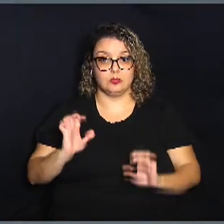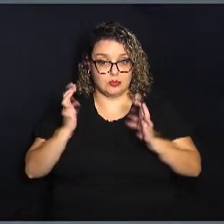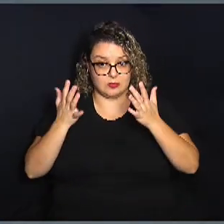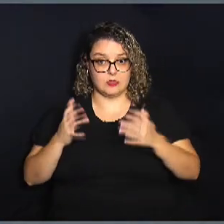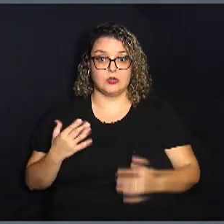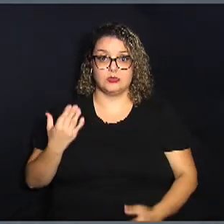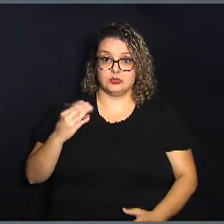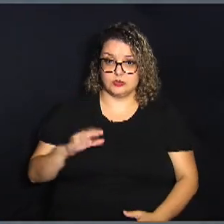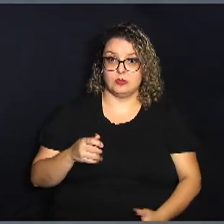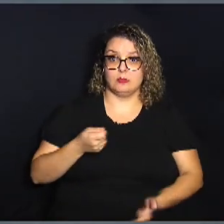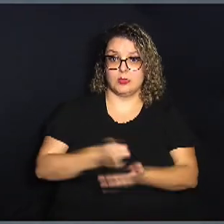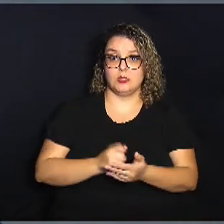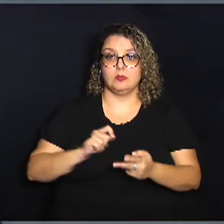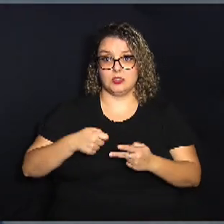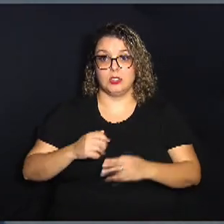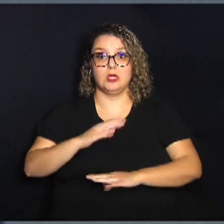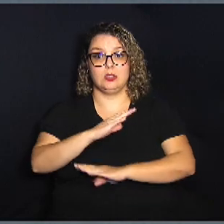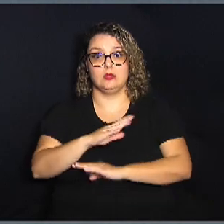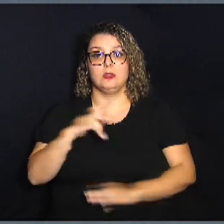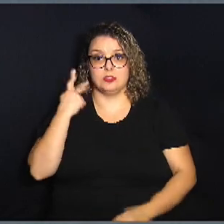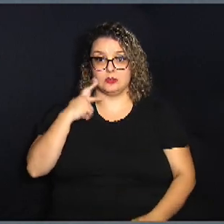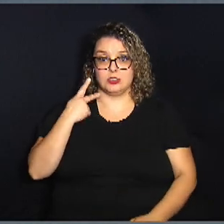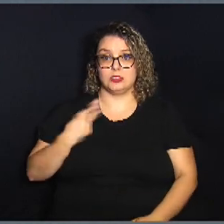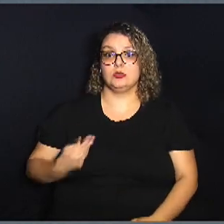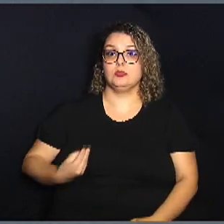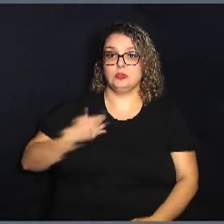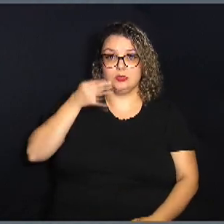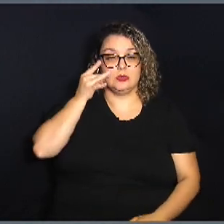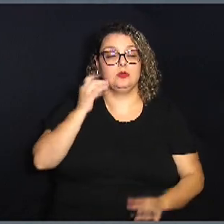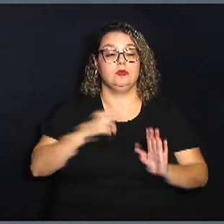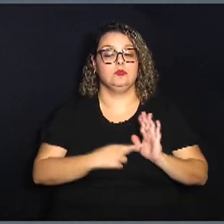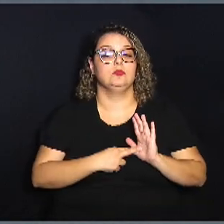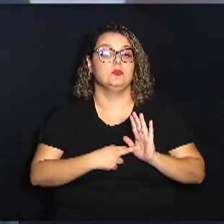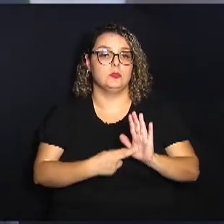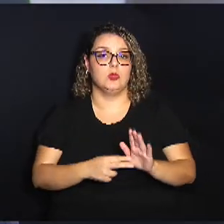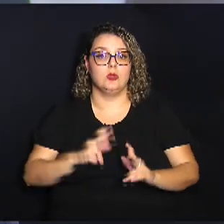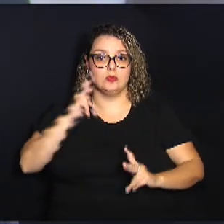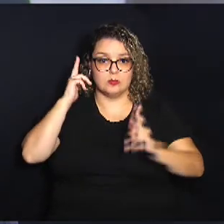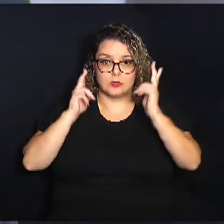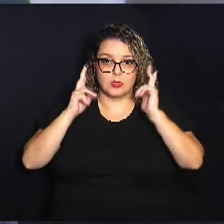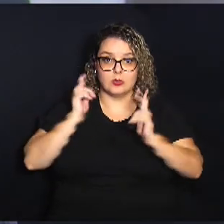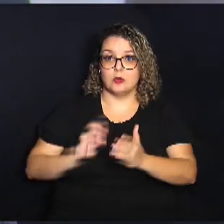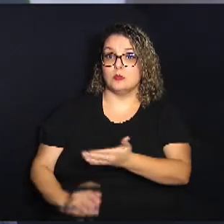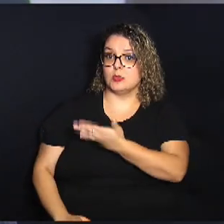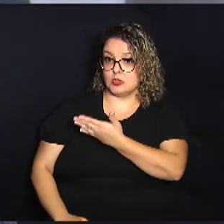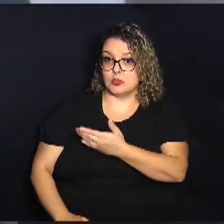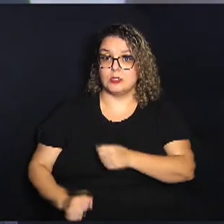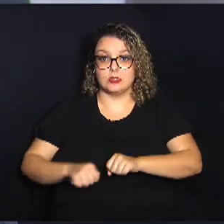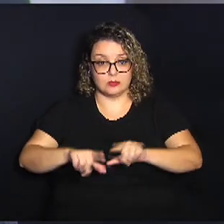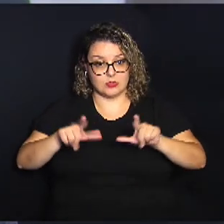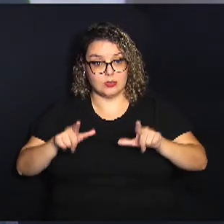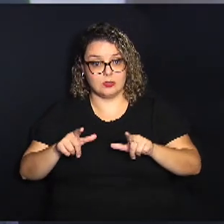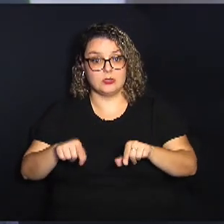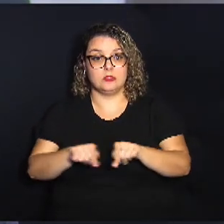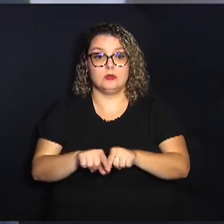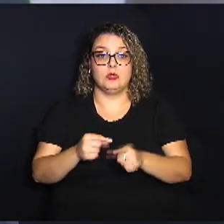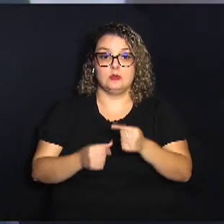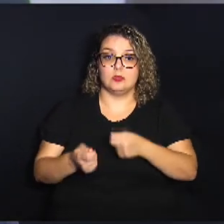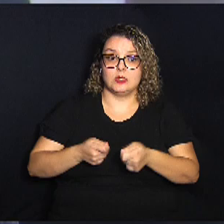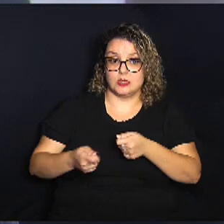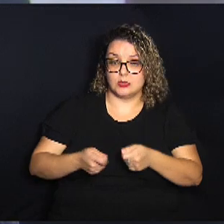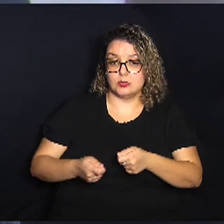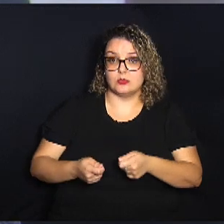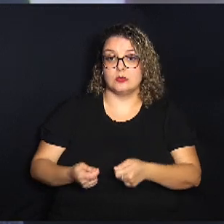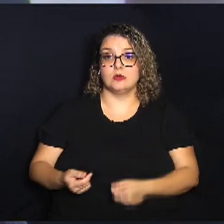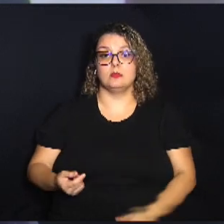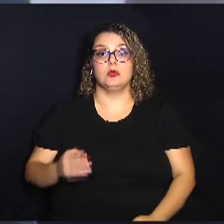pagamento por PICS, a Câmara dos Vereadores foi representada pelo vereador Edivaldo Cabelo, que destacou, além da economia para os cofres